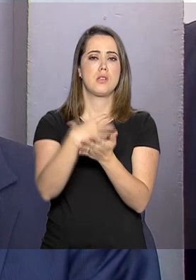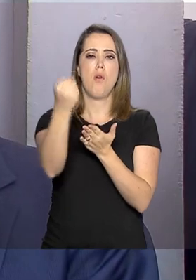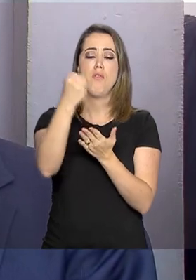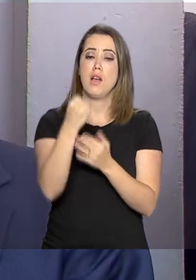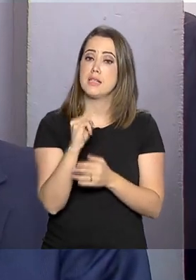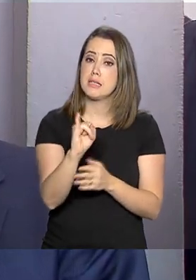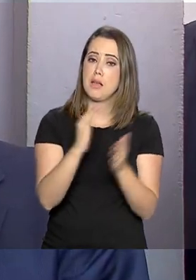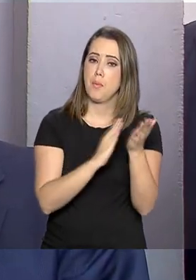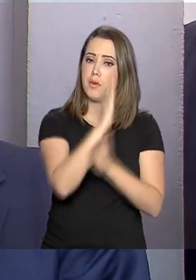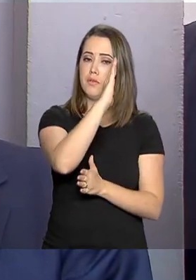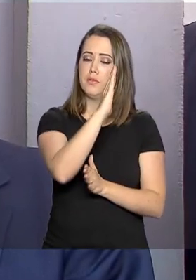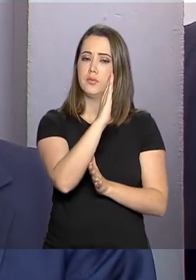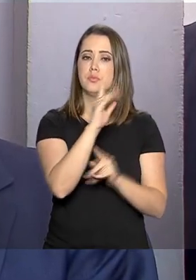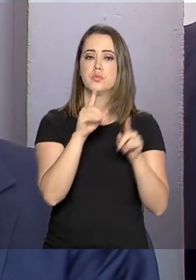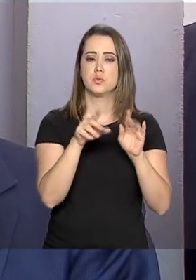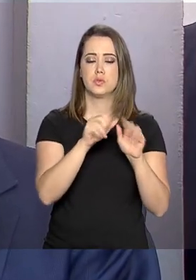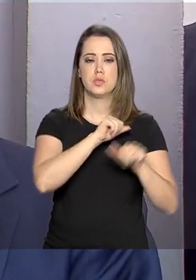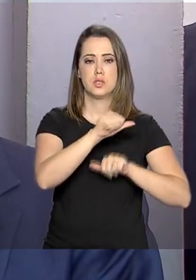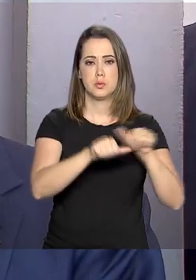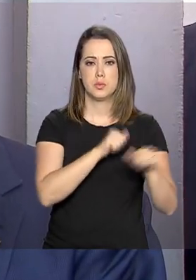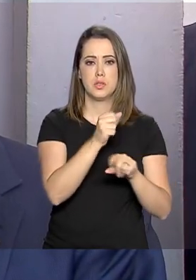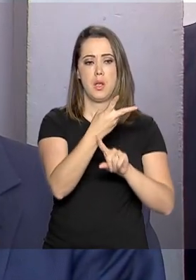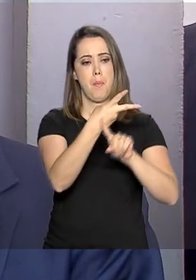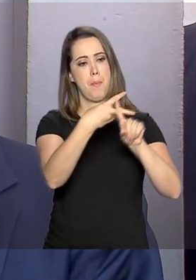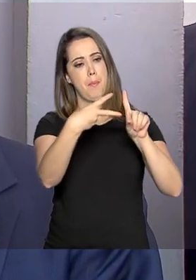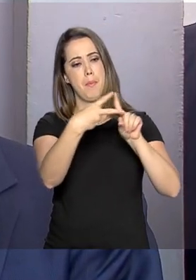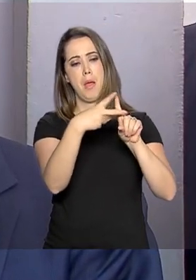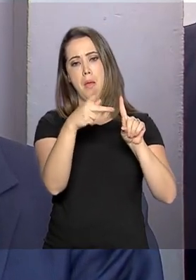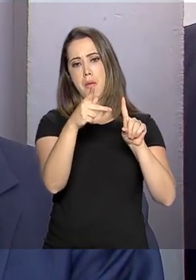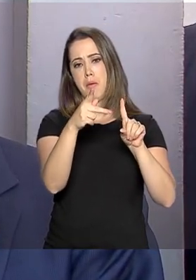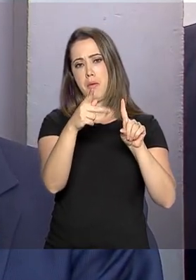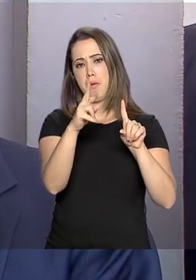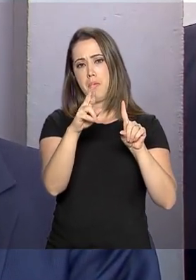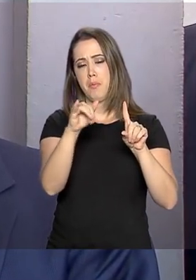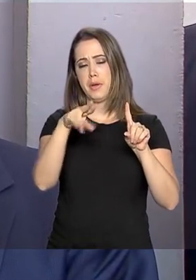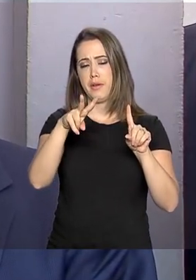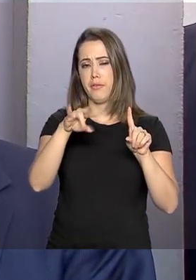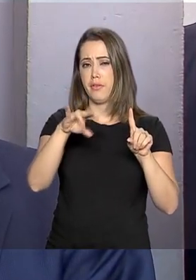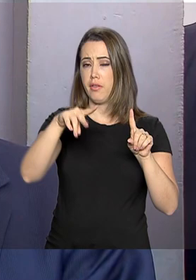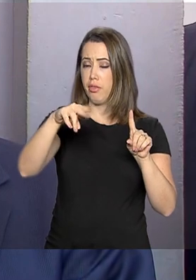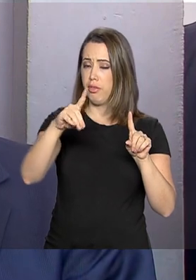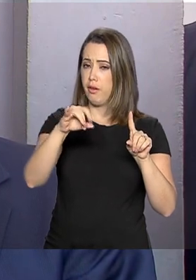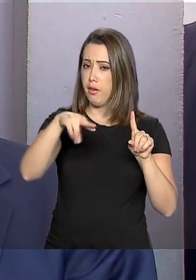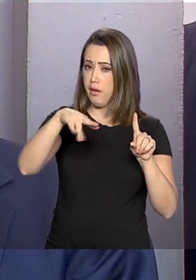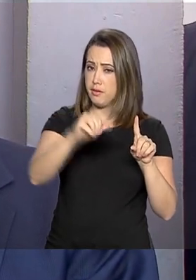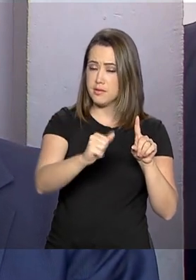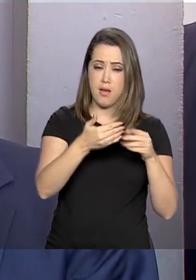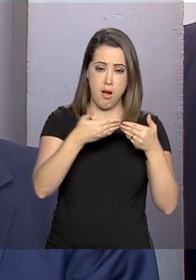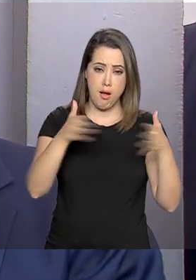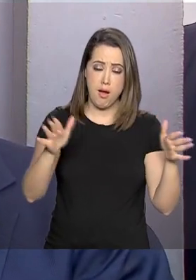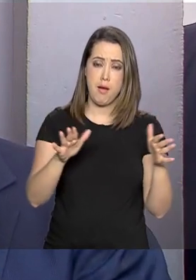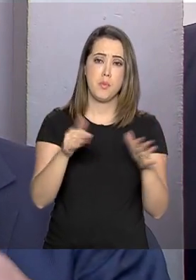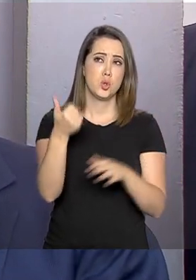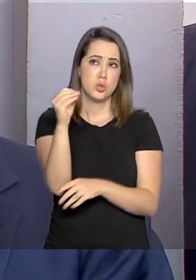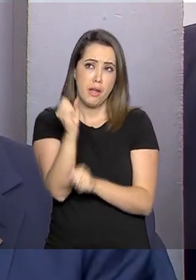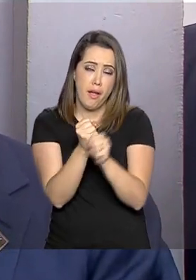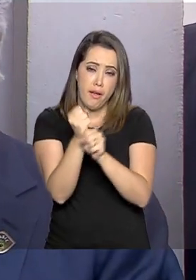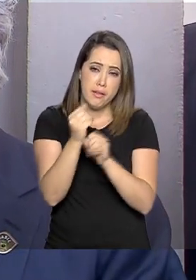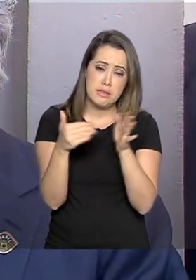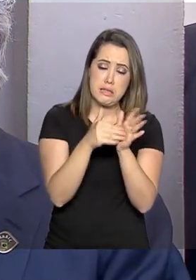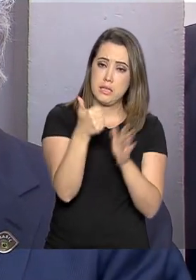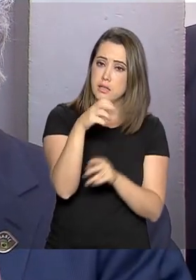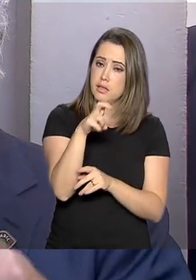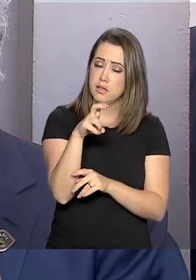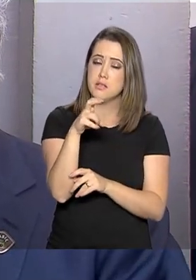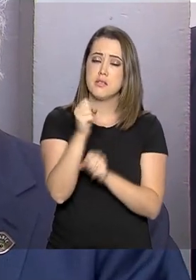A reforma da Previdência abre um horizonte de 10 a 15 anos de recuperação do crescimento. Na mesma hora disparam as ondas de